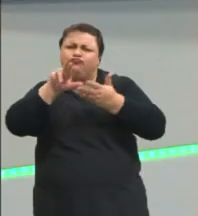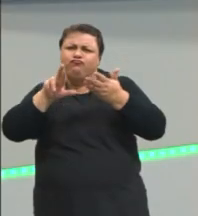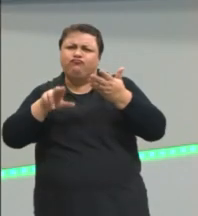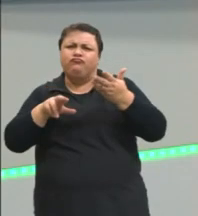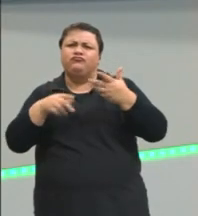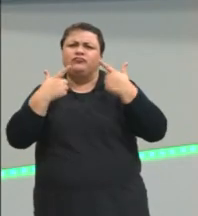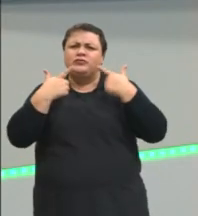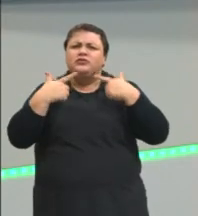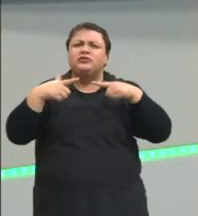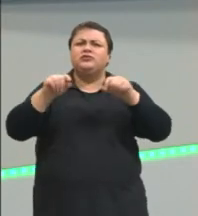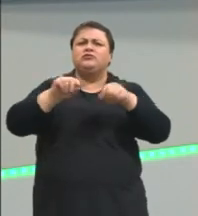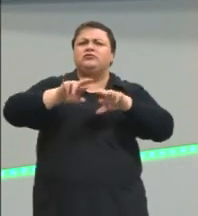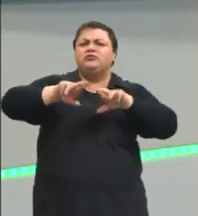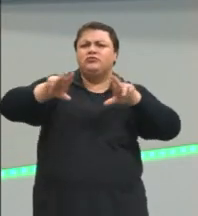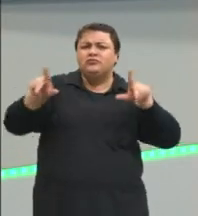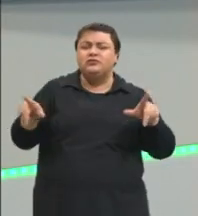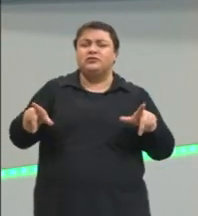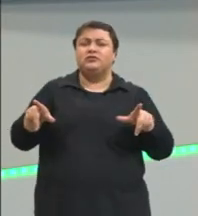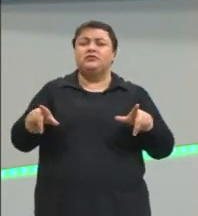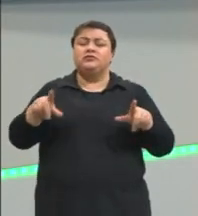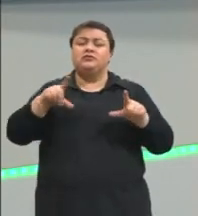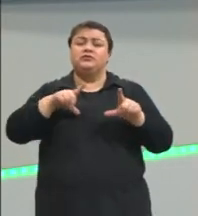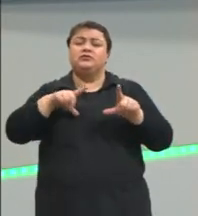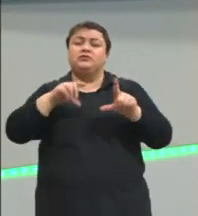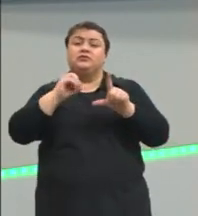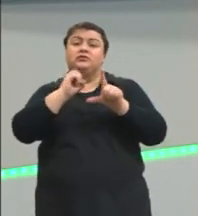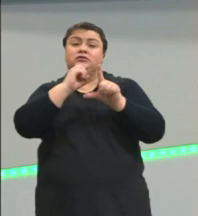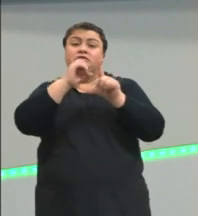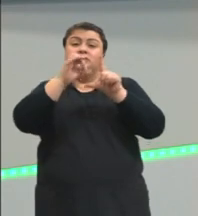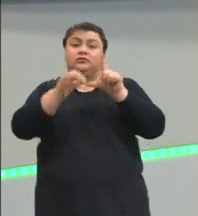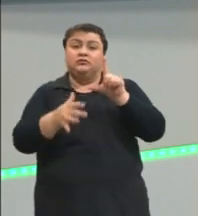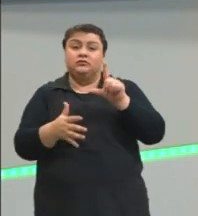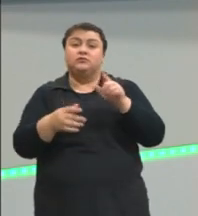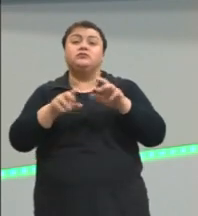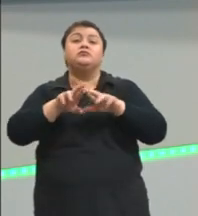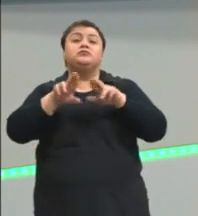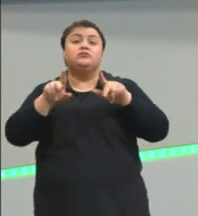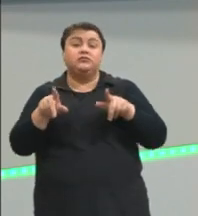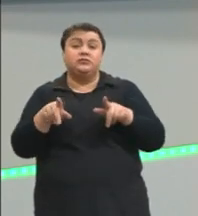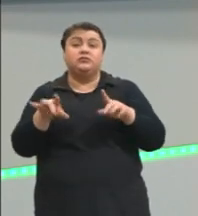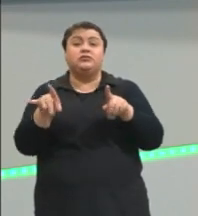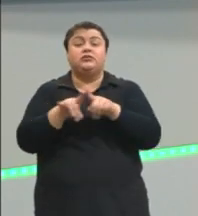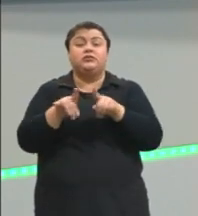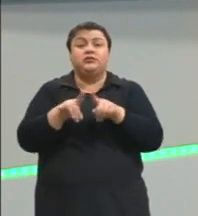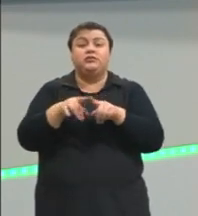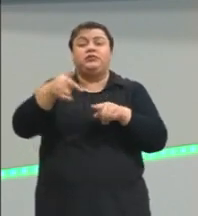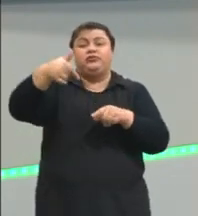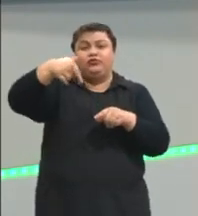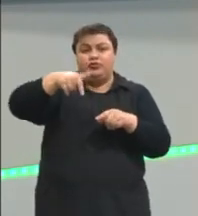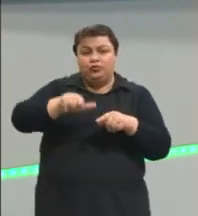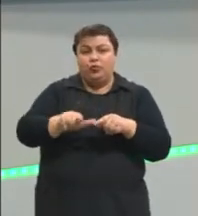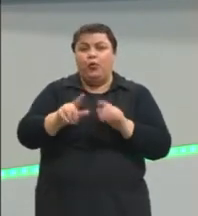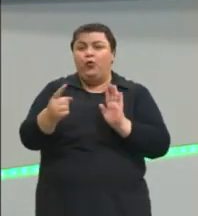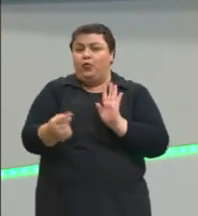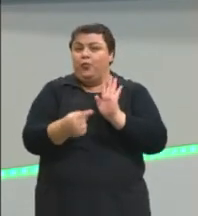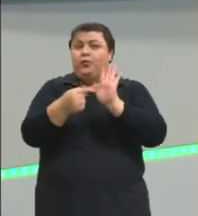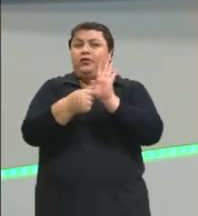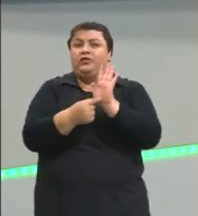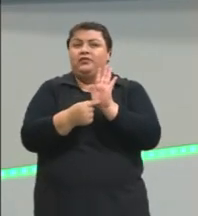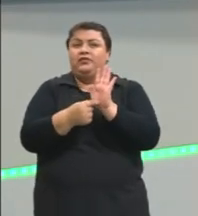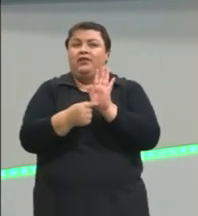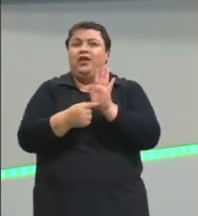línguas diferentes porque são códigos diferentes. E também dá de novo destaque para as